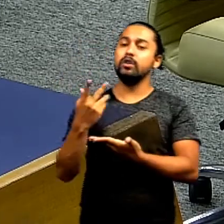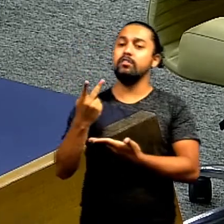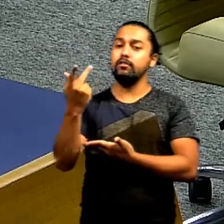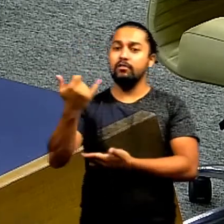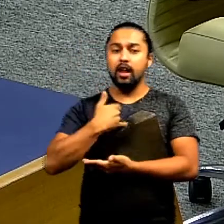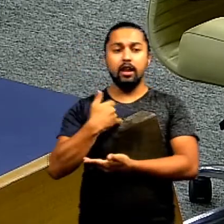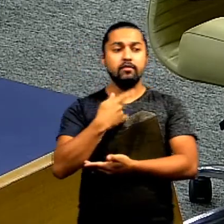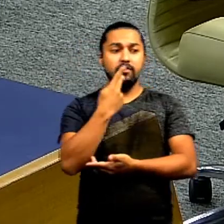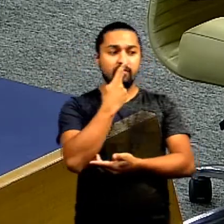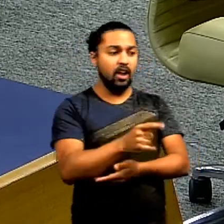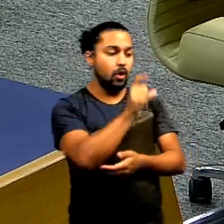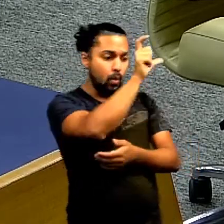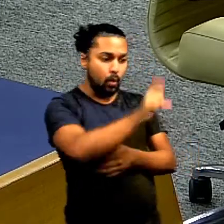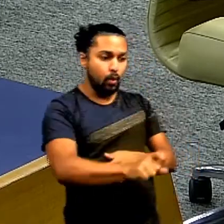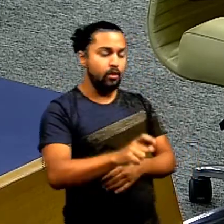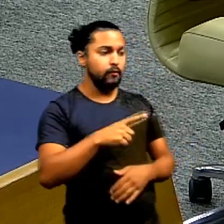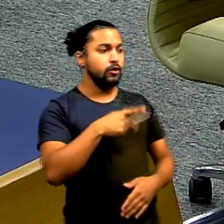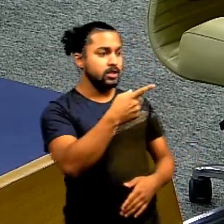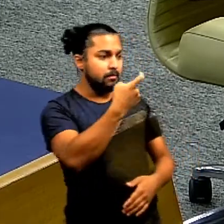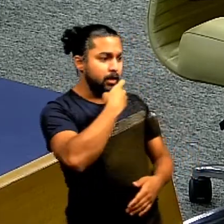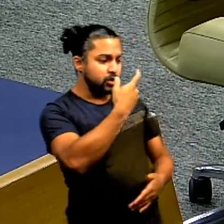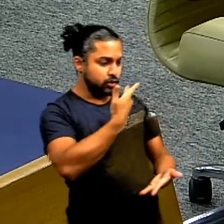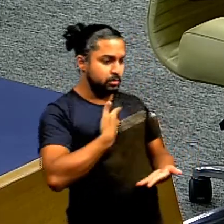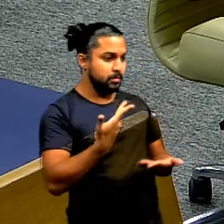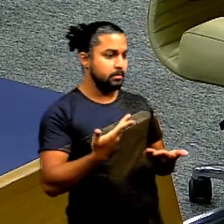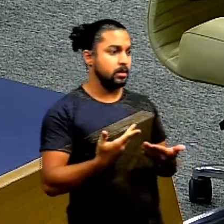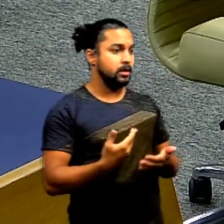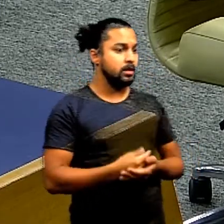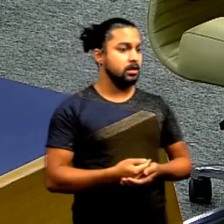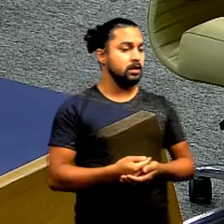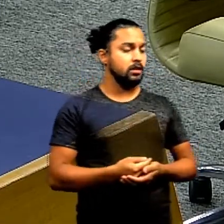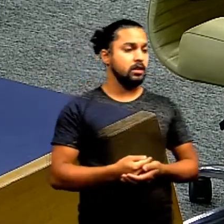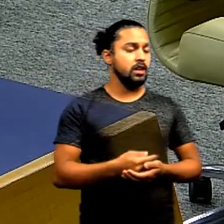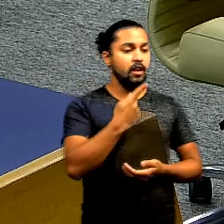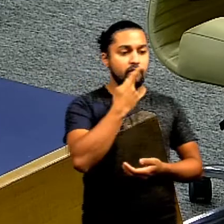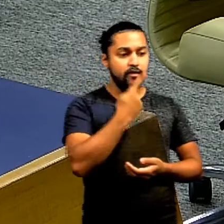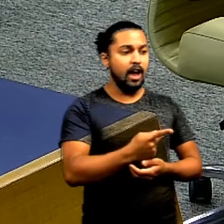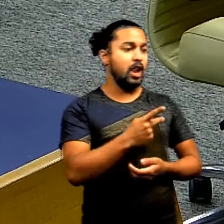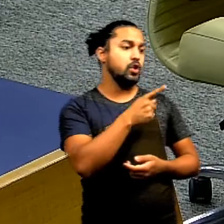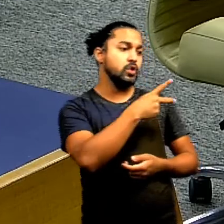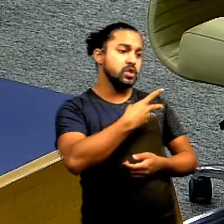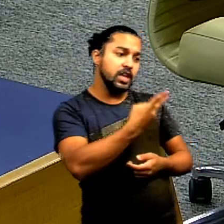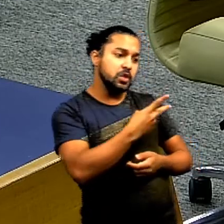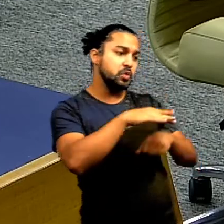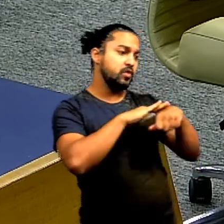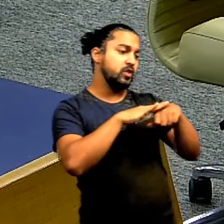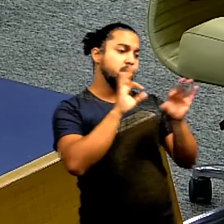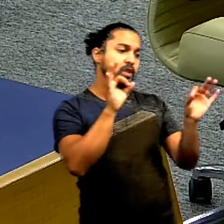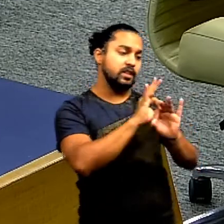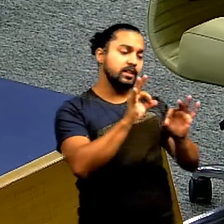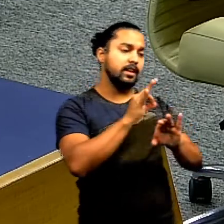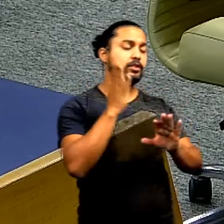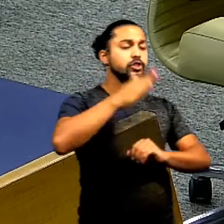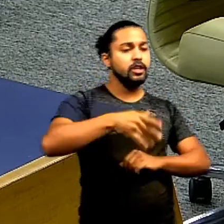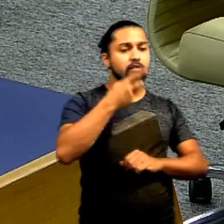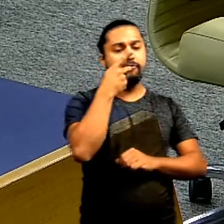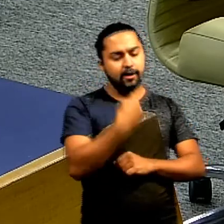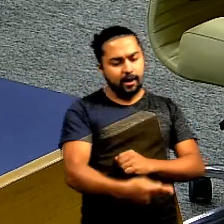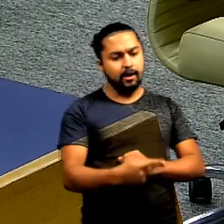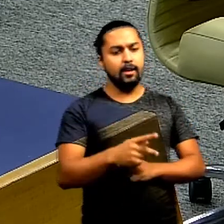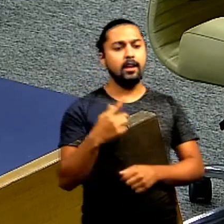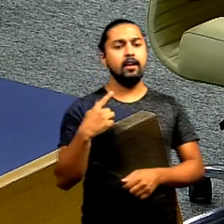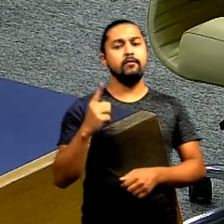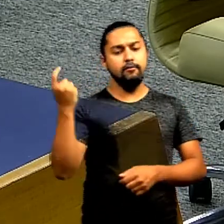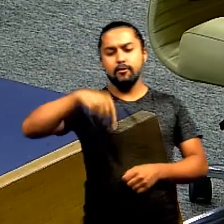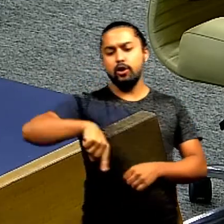Paulo o senhor mentiu para mim que o Samuel meu que é homem de palavra e ele disse para mim que ele não falou com ele eu disse foi lá dentro do gabinete e